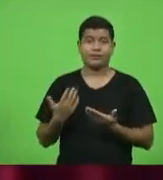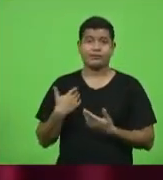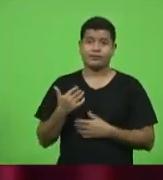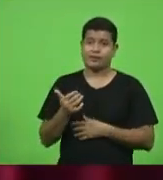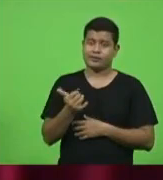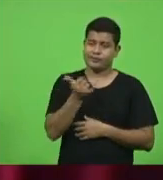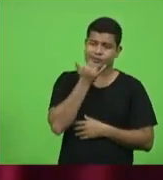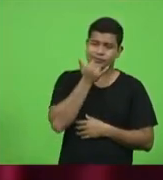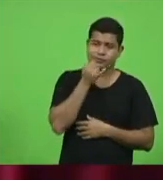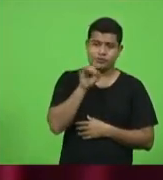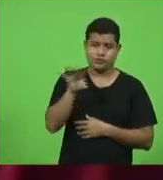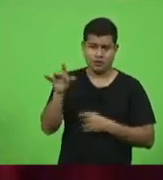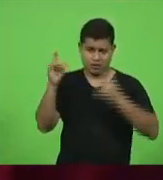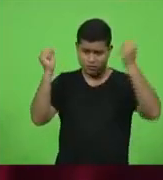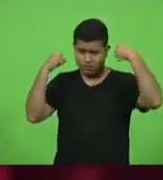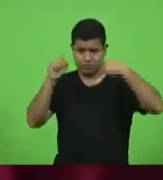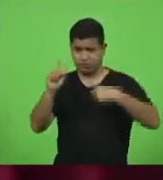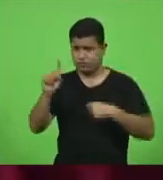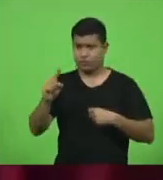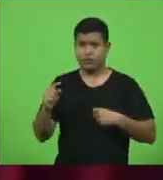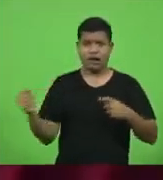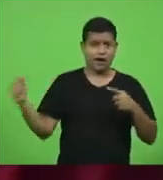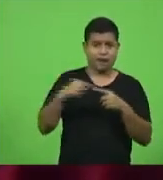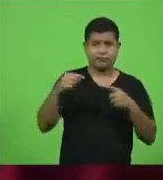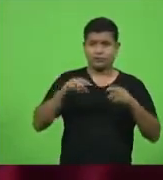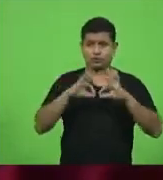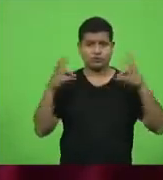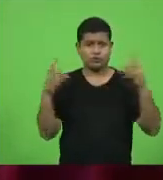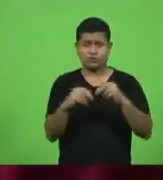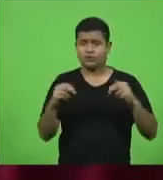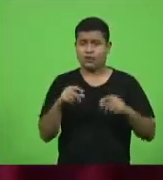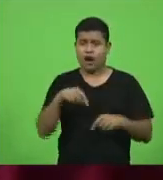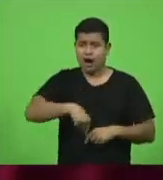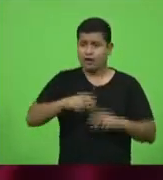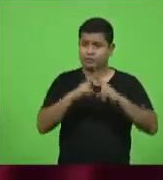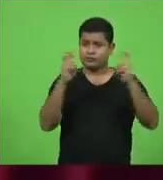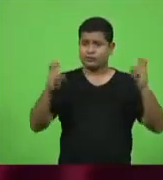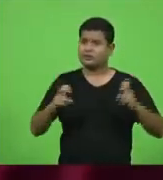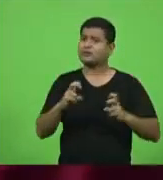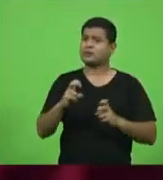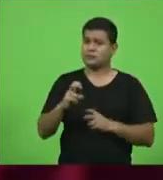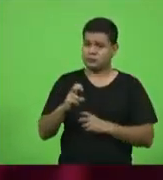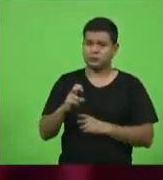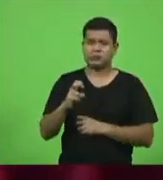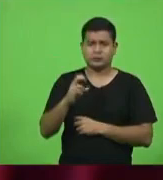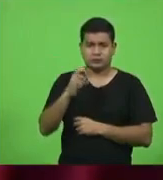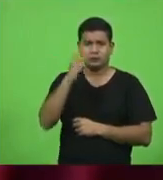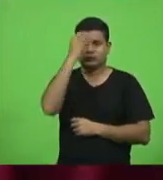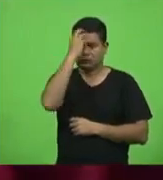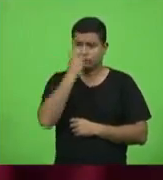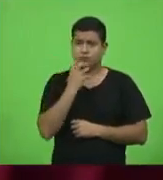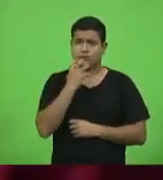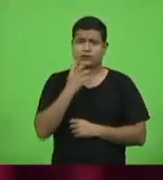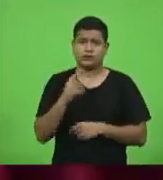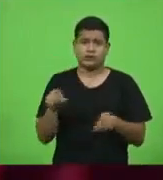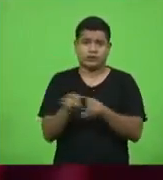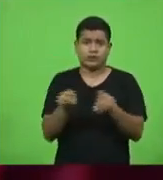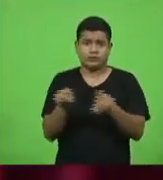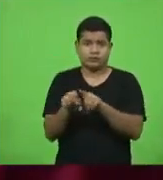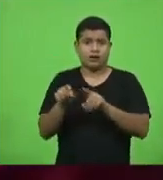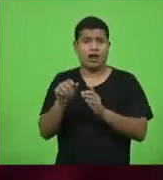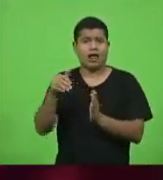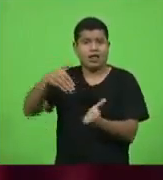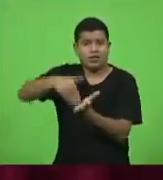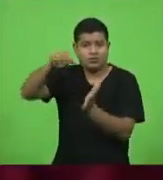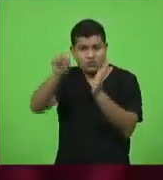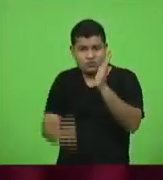Chapecó não, viu, deputada? Aqui em Florianópolis a situação também está negra, tá? Lá no sul também está negra,